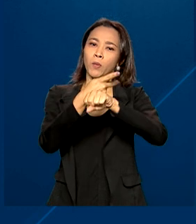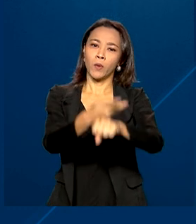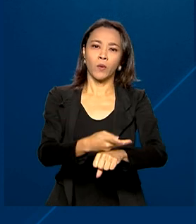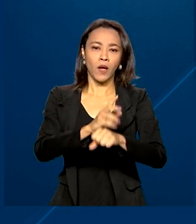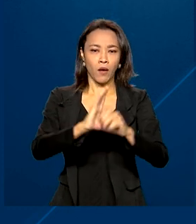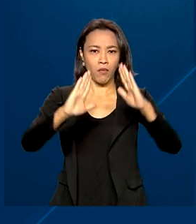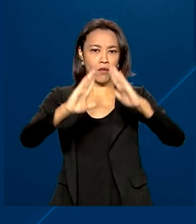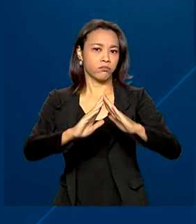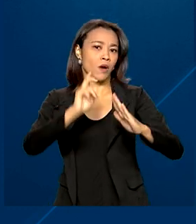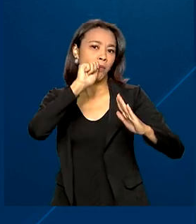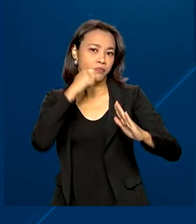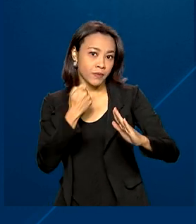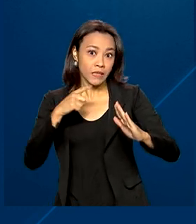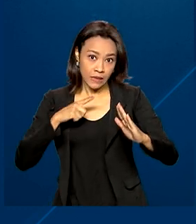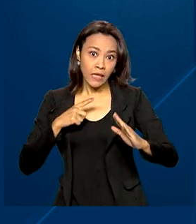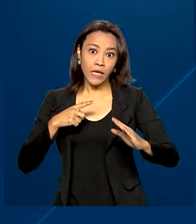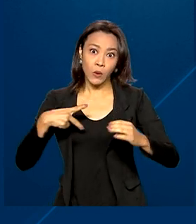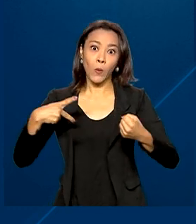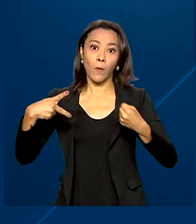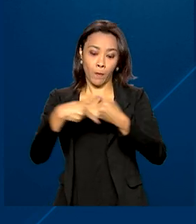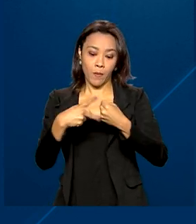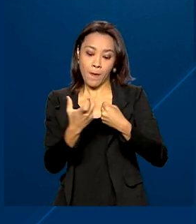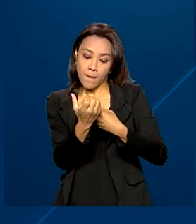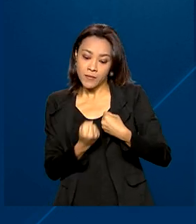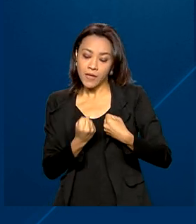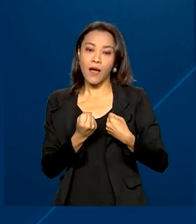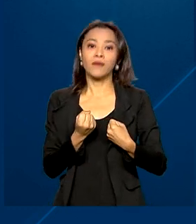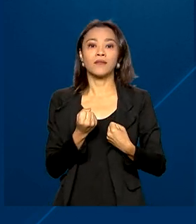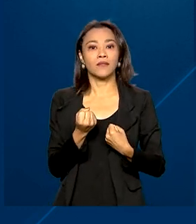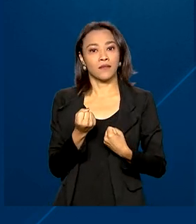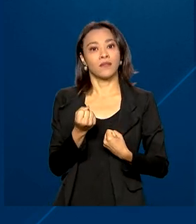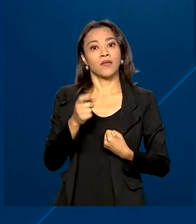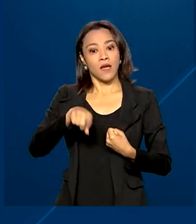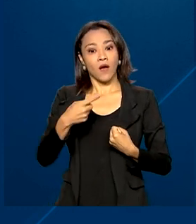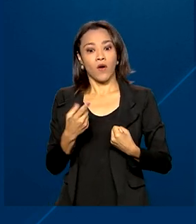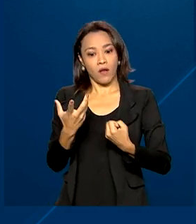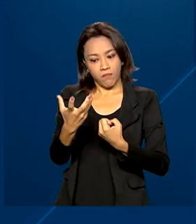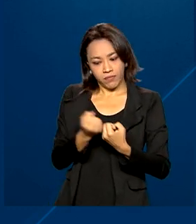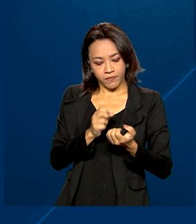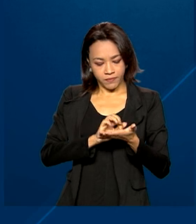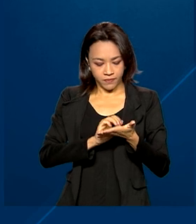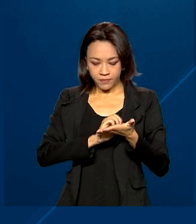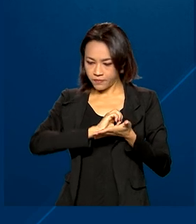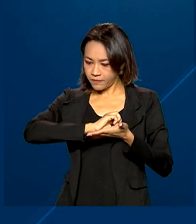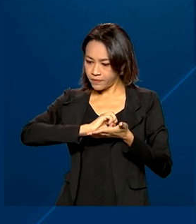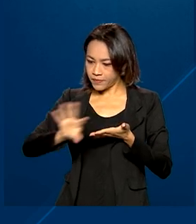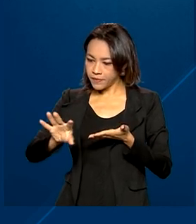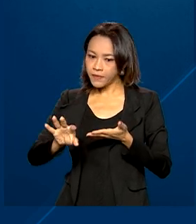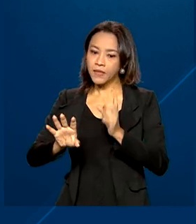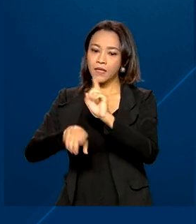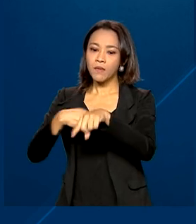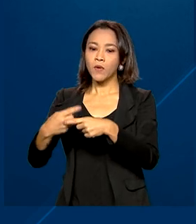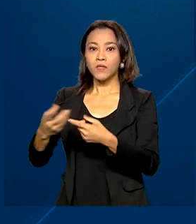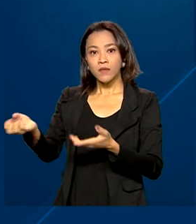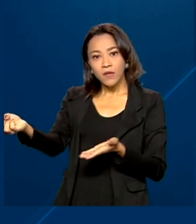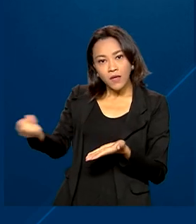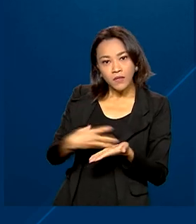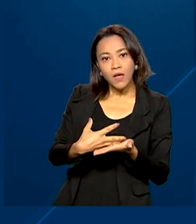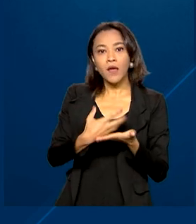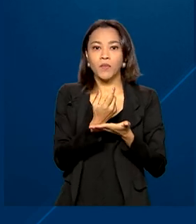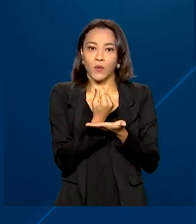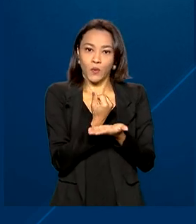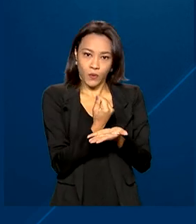que ofereça a opção do PIC-SAQ. Ele faz um PIC-S para o lojista e, após a confirmação, recebe o valor da